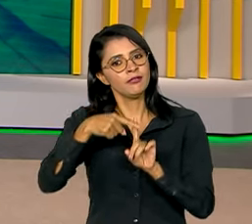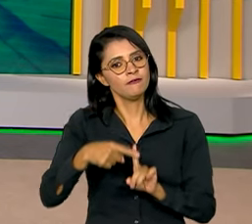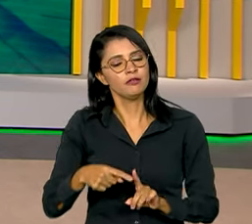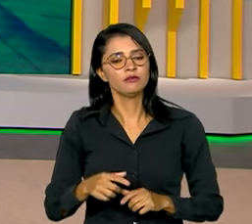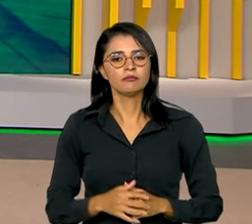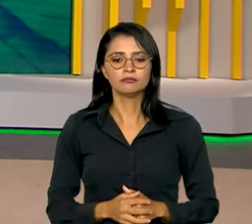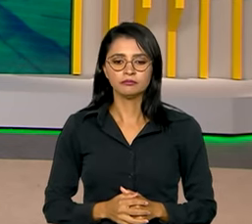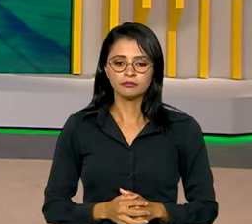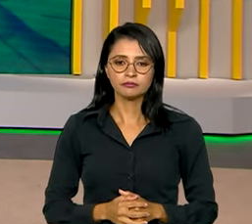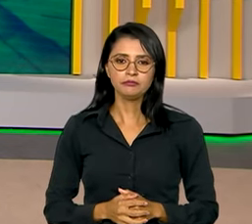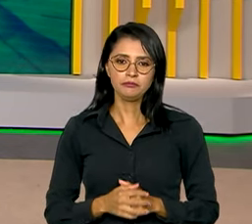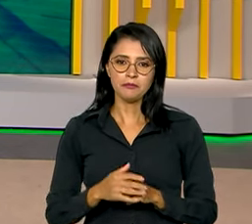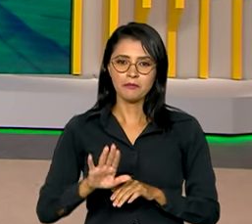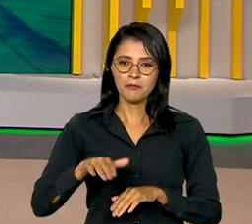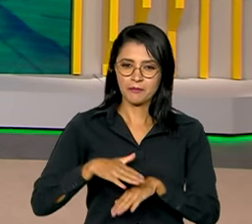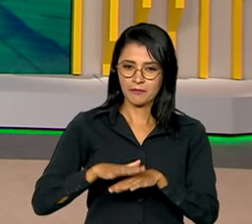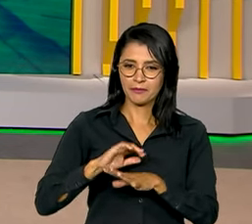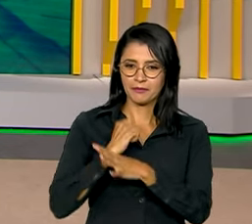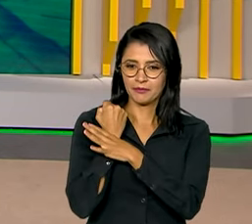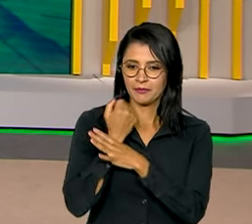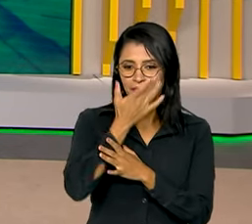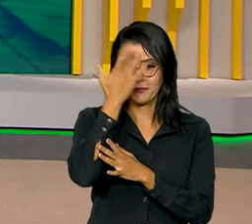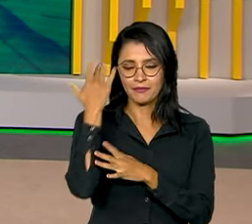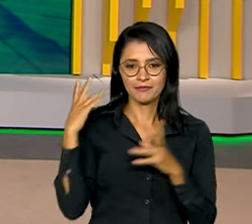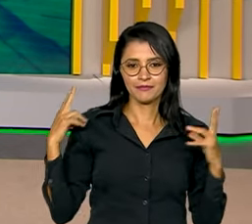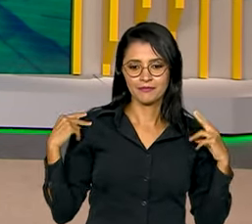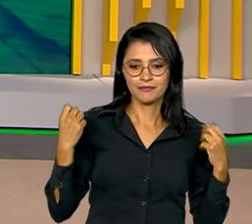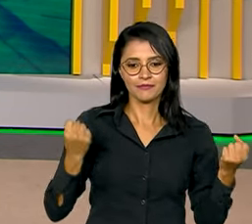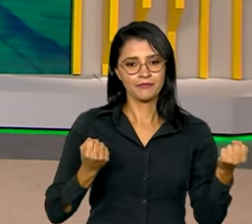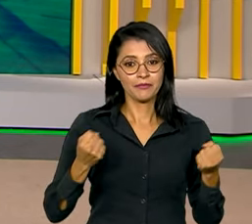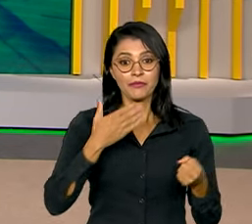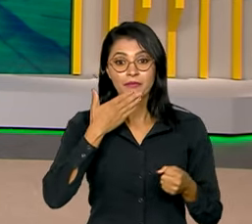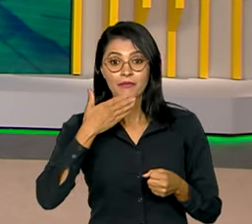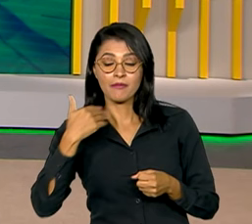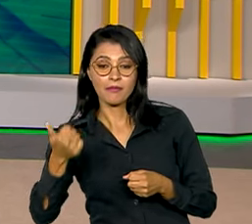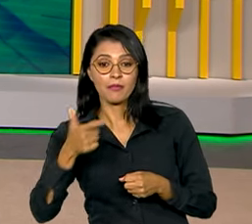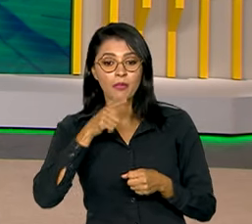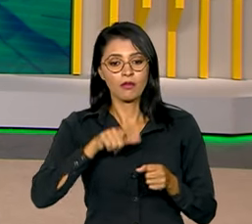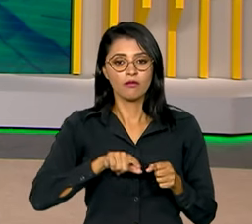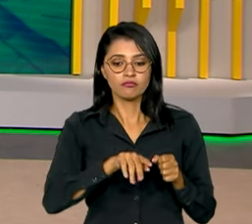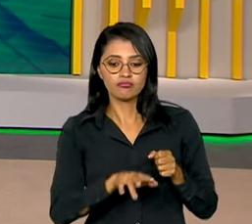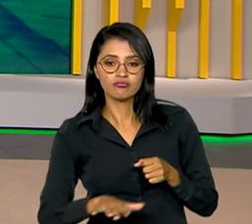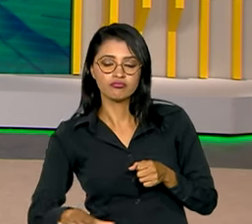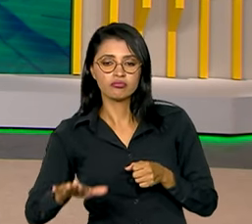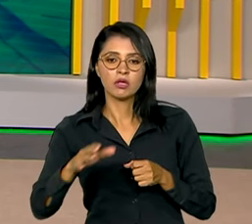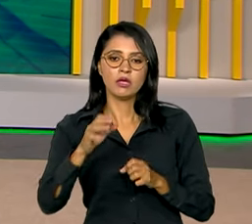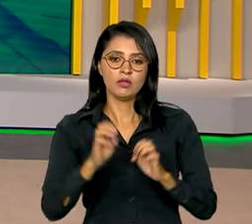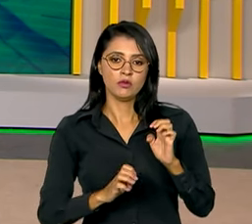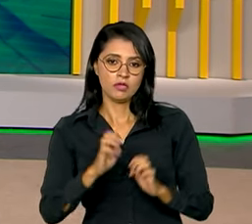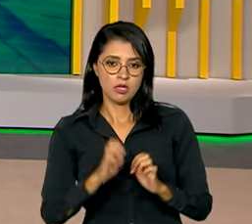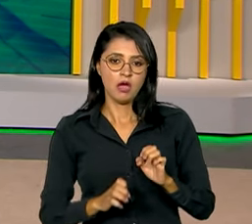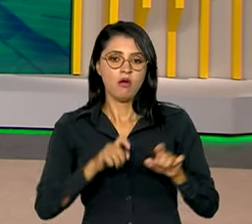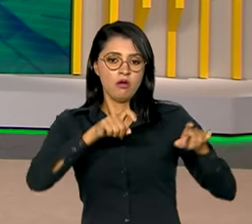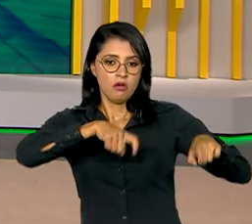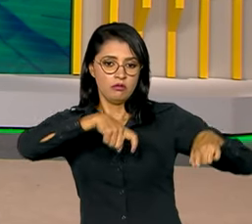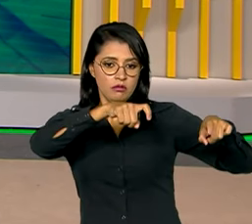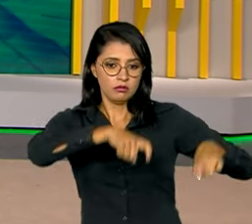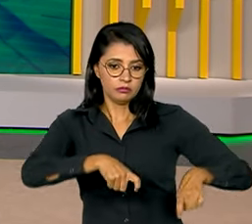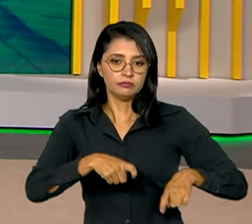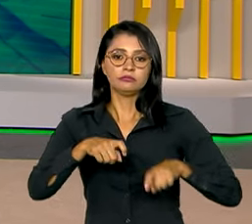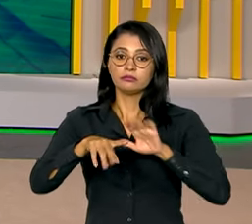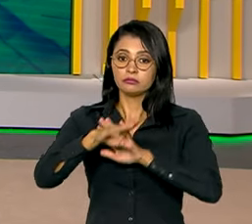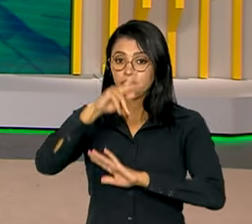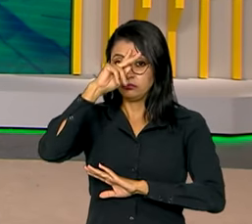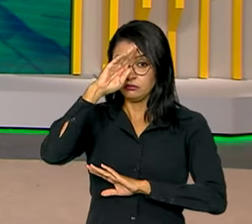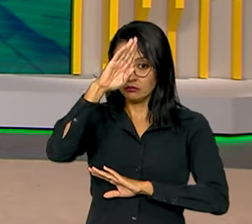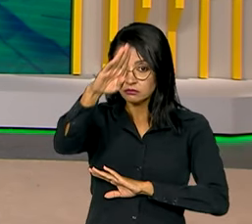Mais segurança para os condutores e melhores condições de escoamento da produção industrial e agrícola. Esses são os